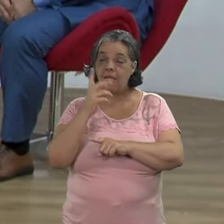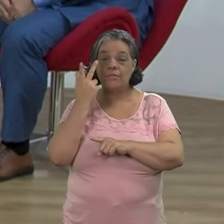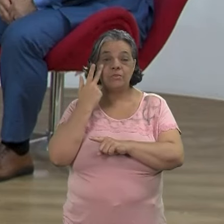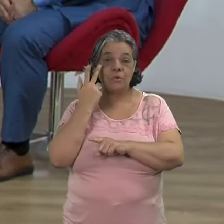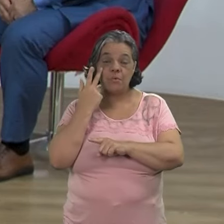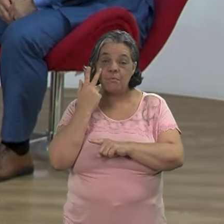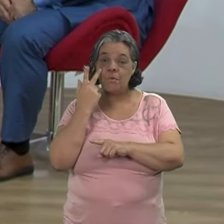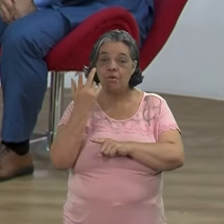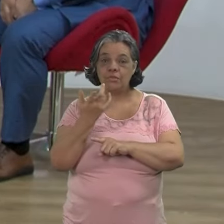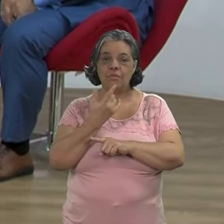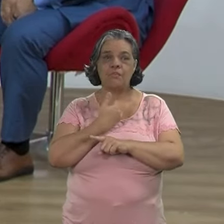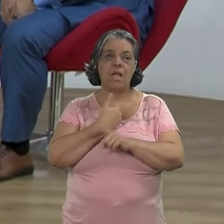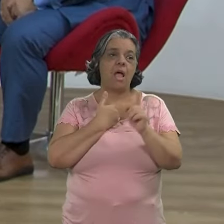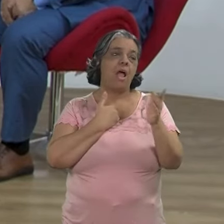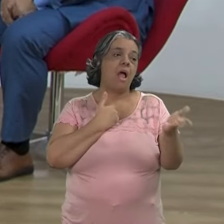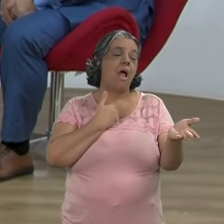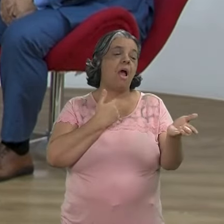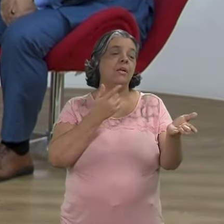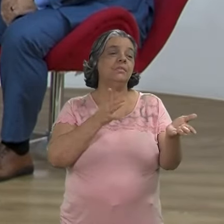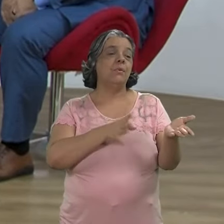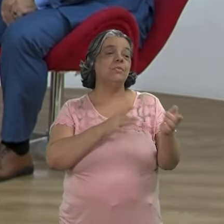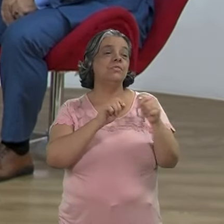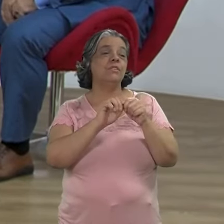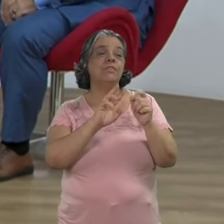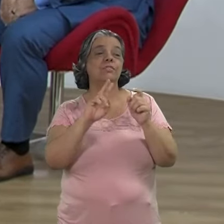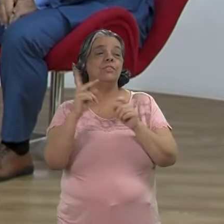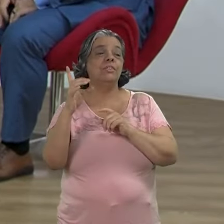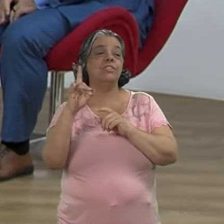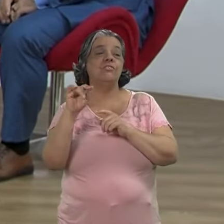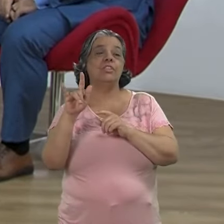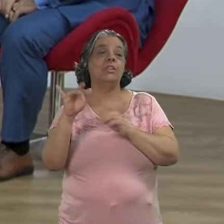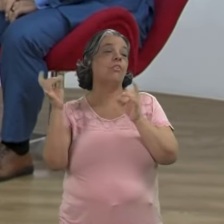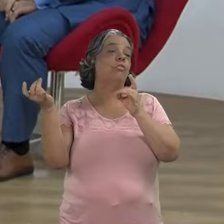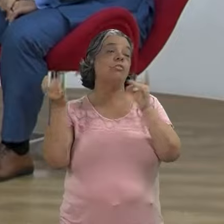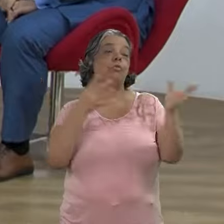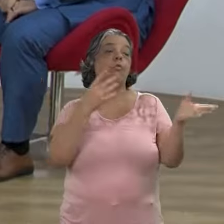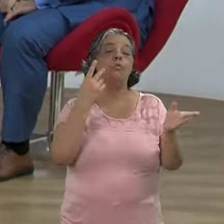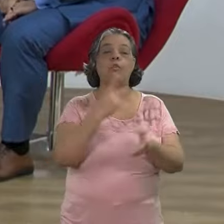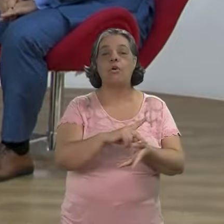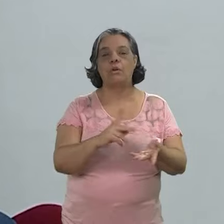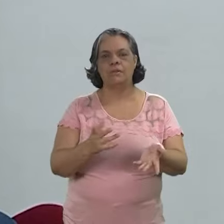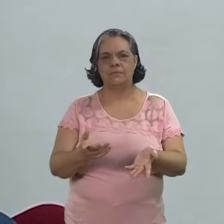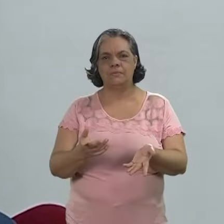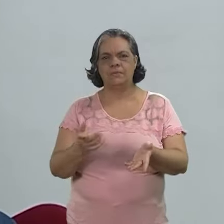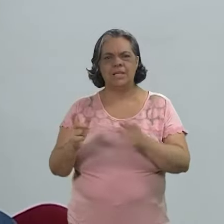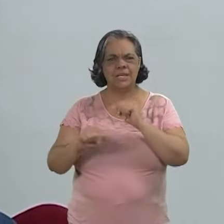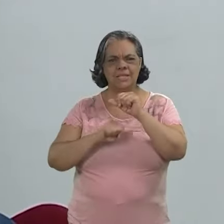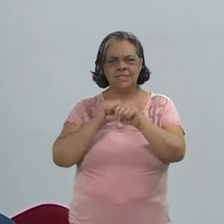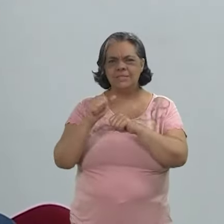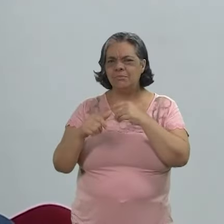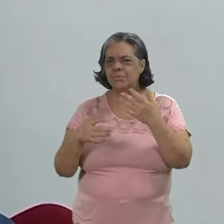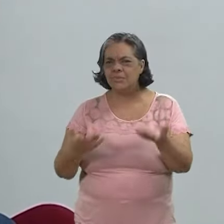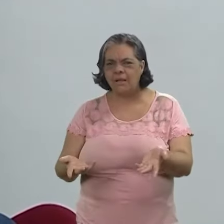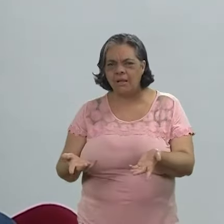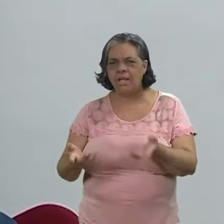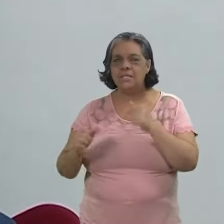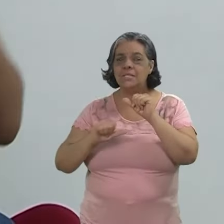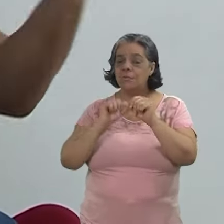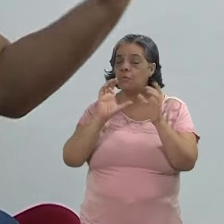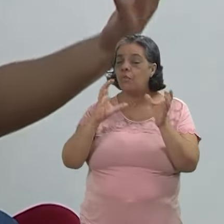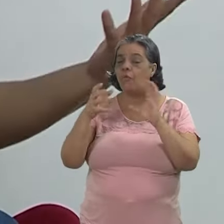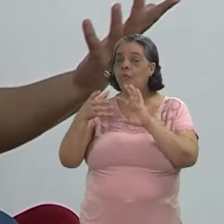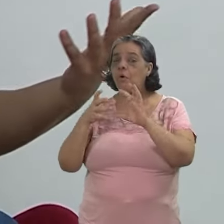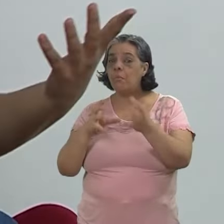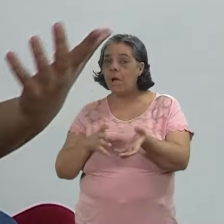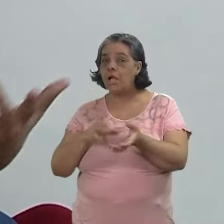comum a gente ouvir das instituições, ah, não, a gente fez uma versão digital e a gente jogou fora. E se mudar o codec? Se